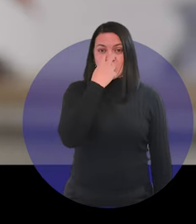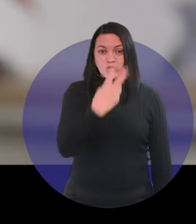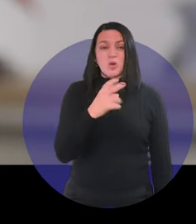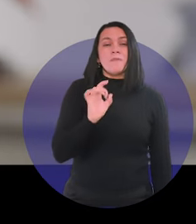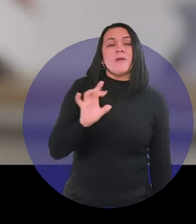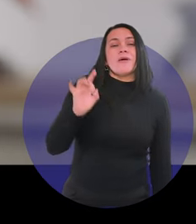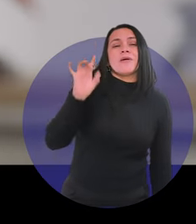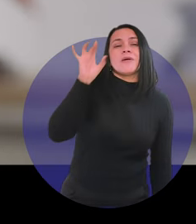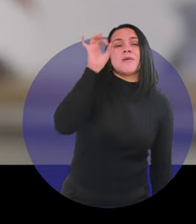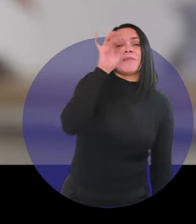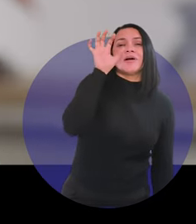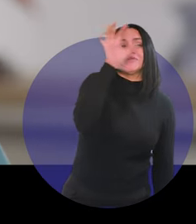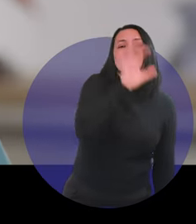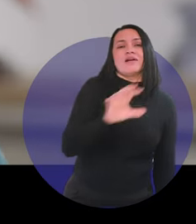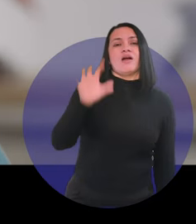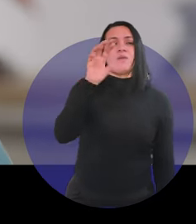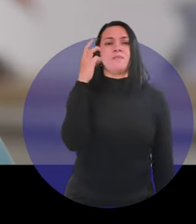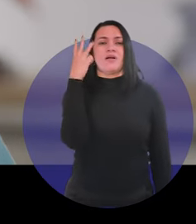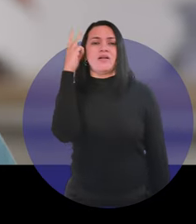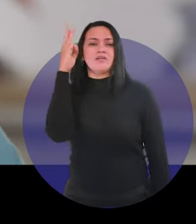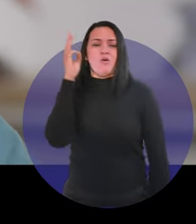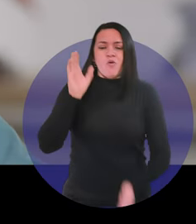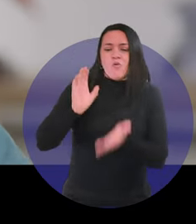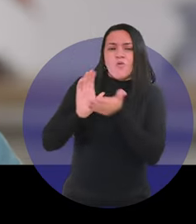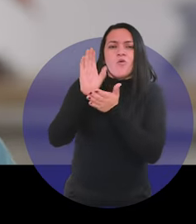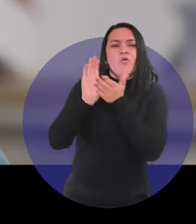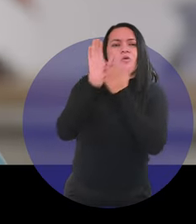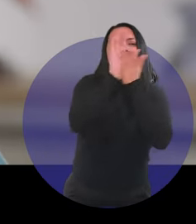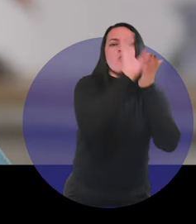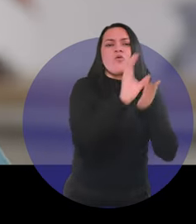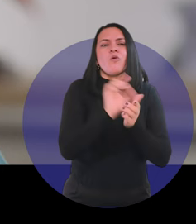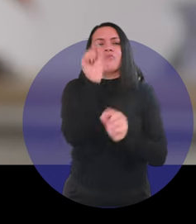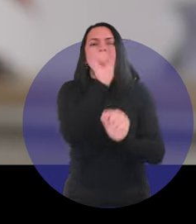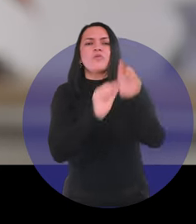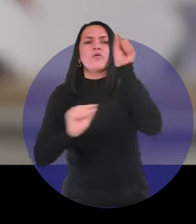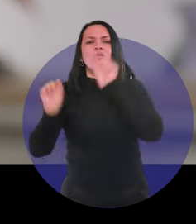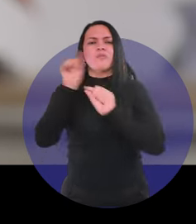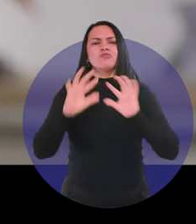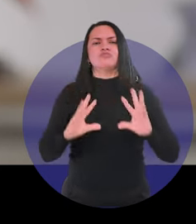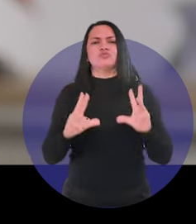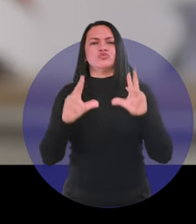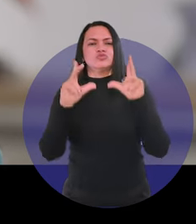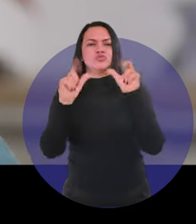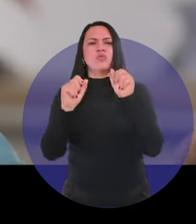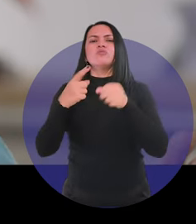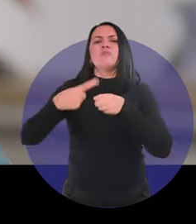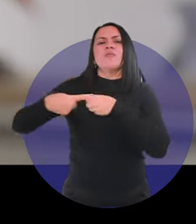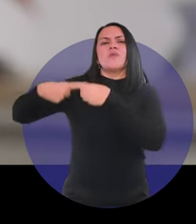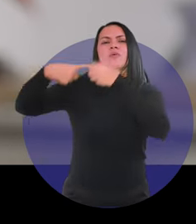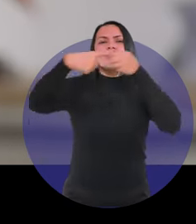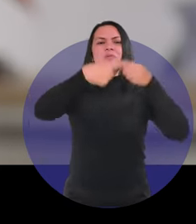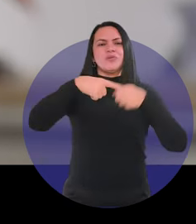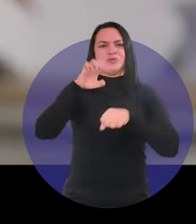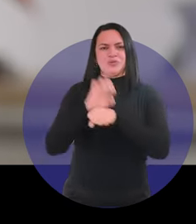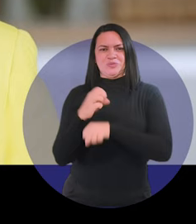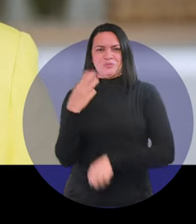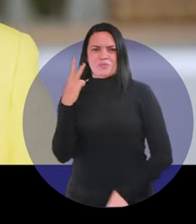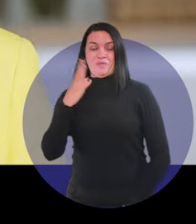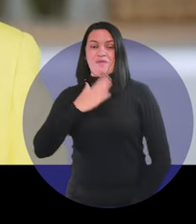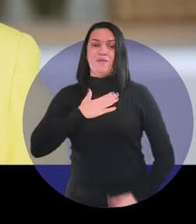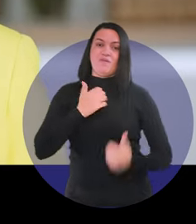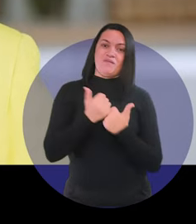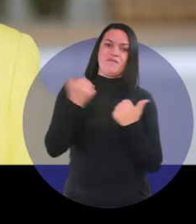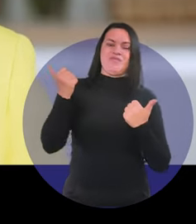Olhamos para cada região do Maranhão, distribuímos recursos e investimentos em todos os municípios do Estado.